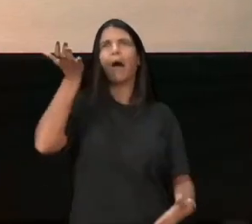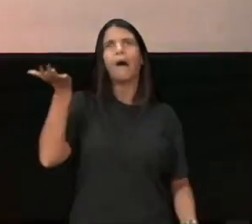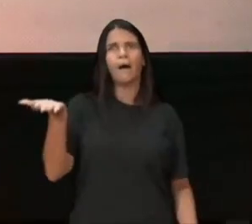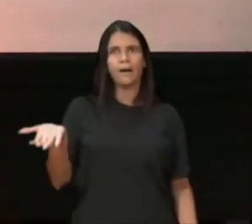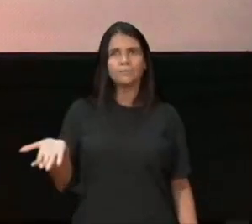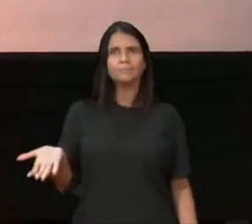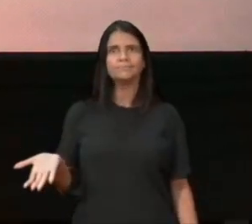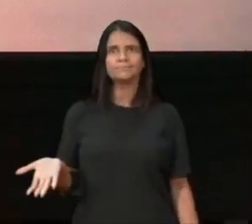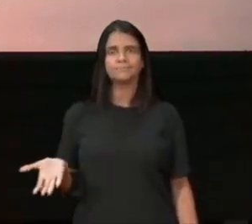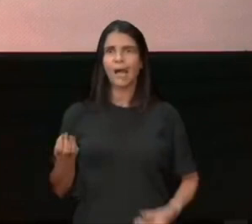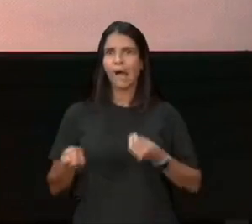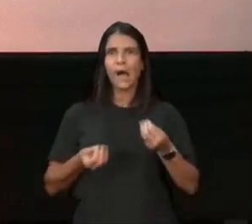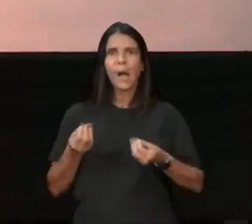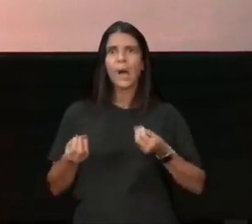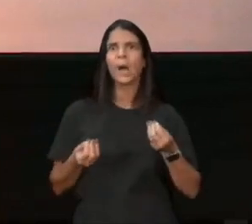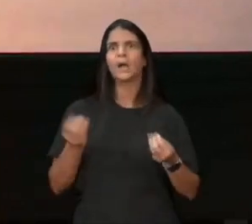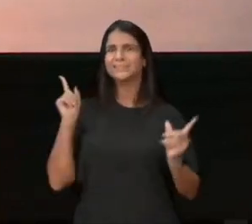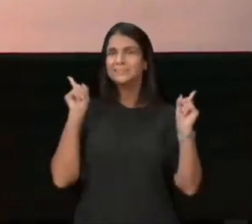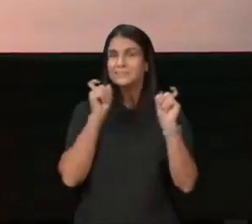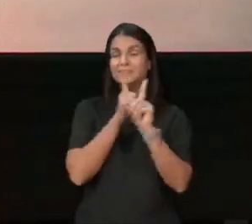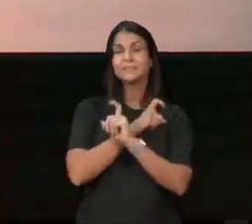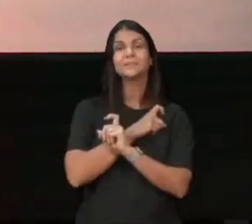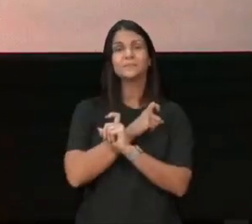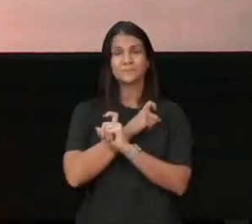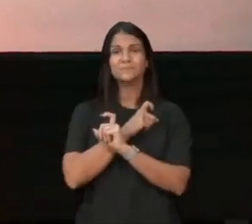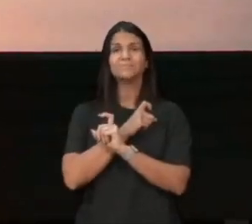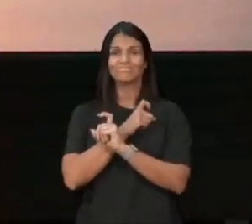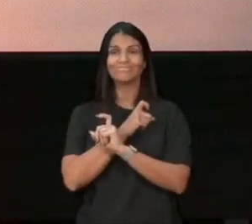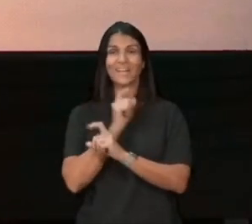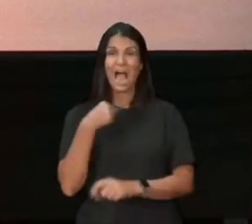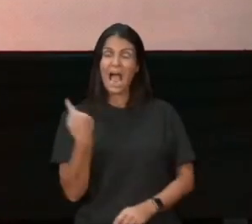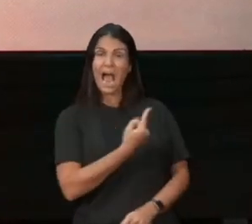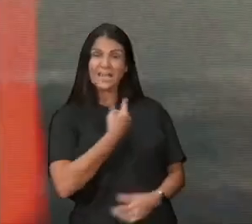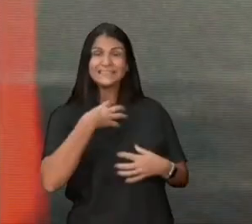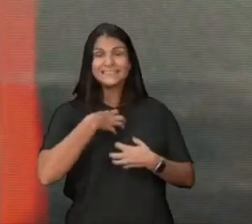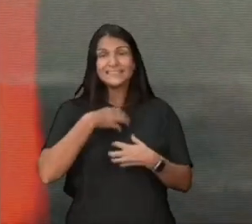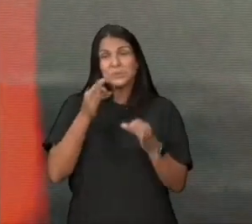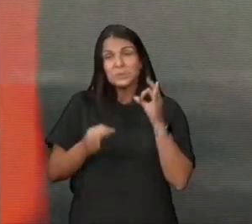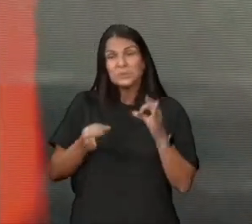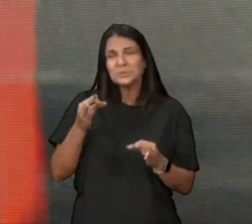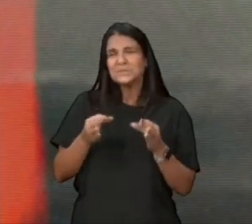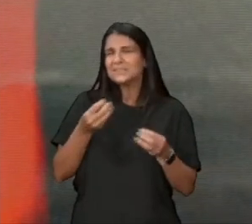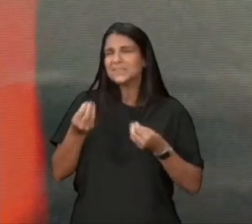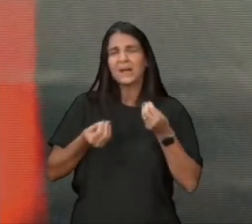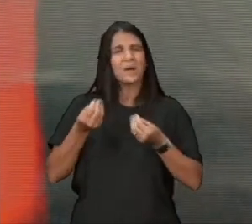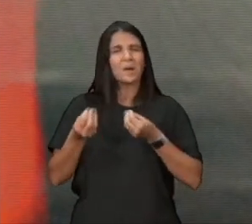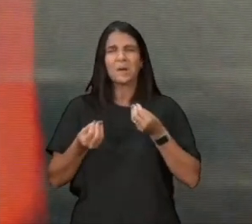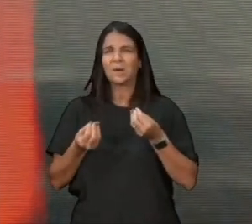é duro demais, para quem tem um senso de justiça, dá vontade de, de explodir,